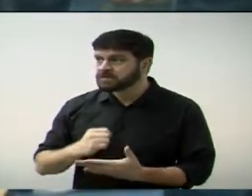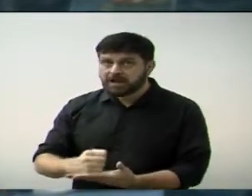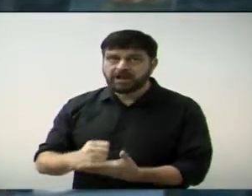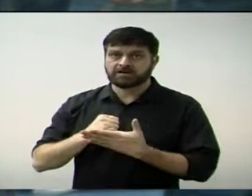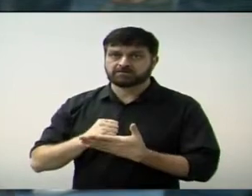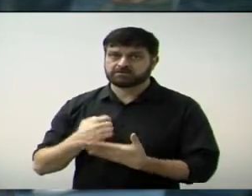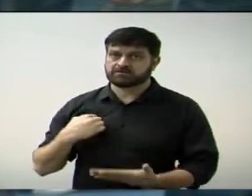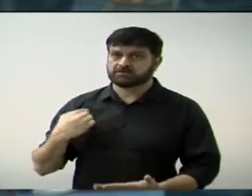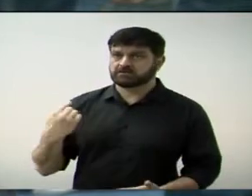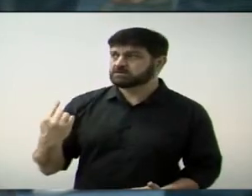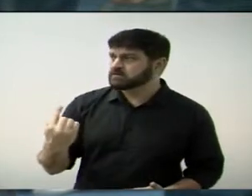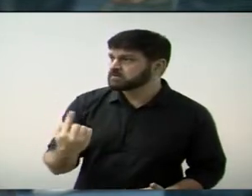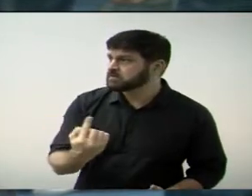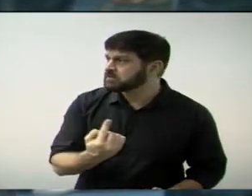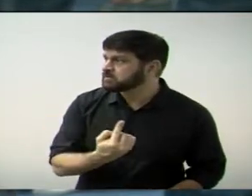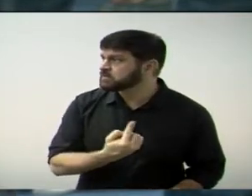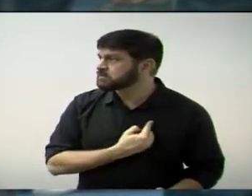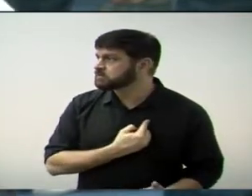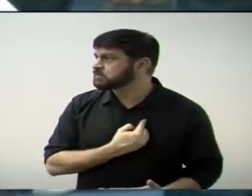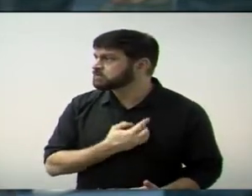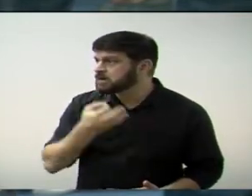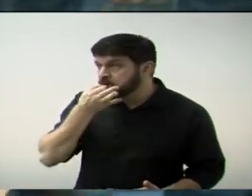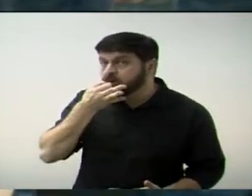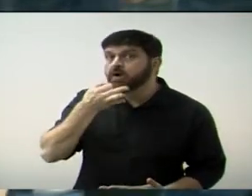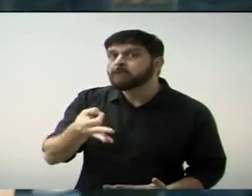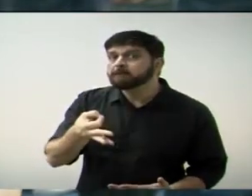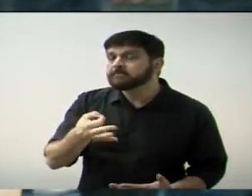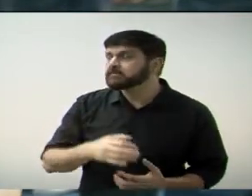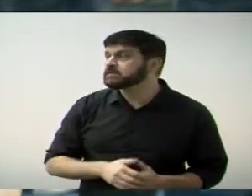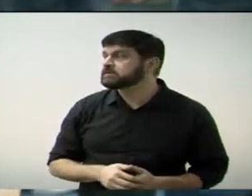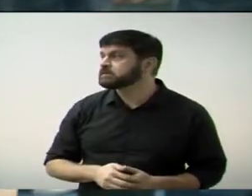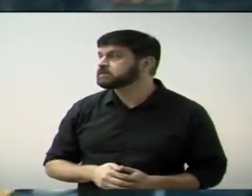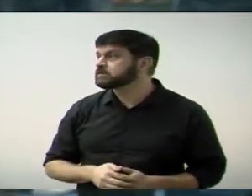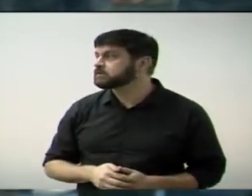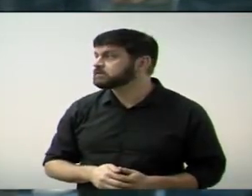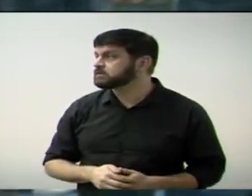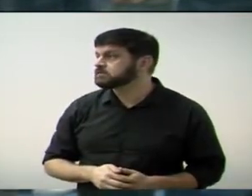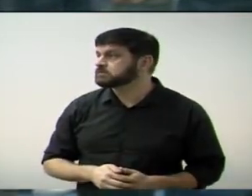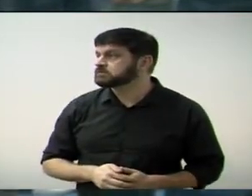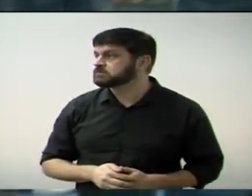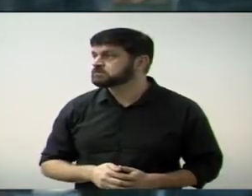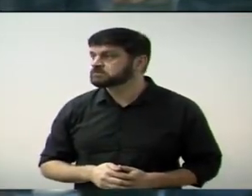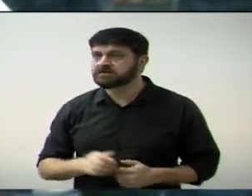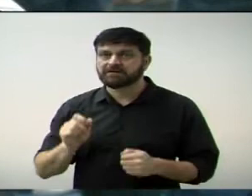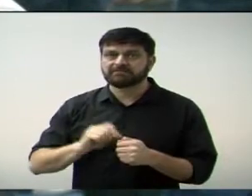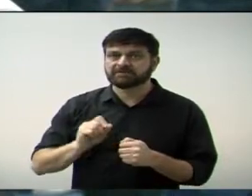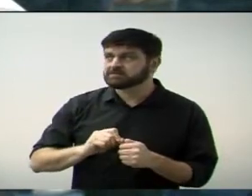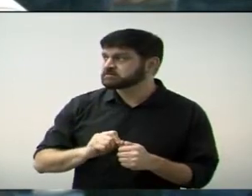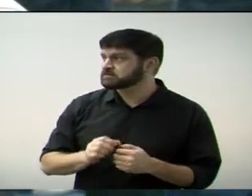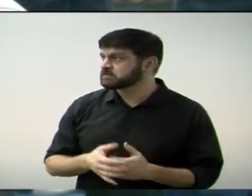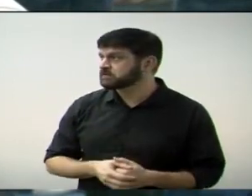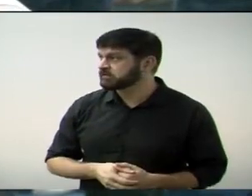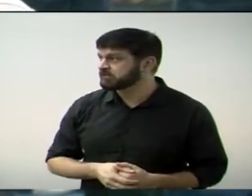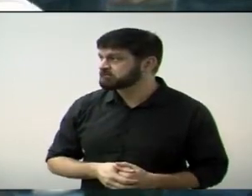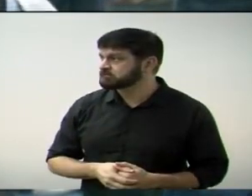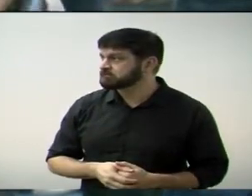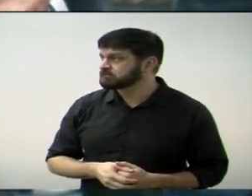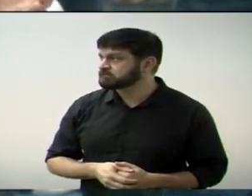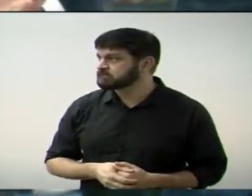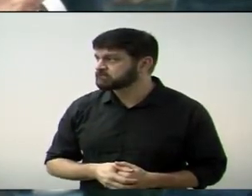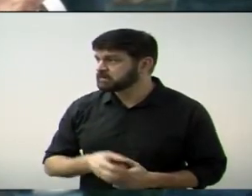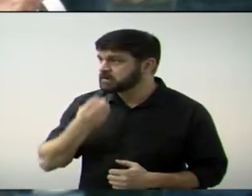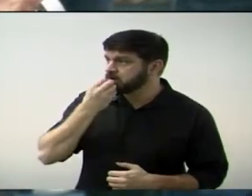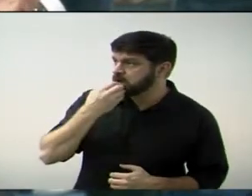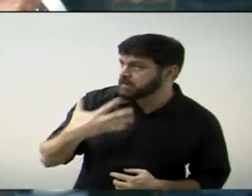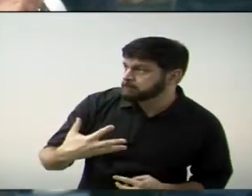para nós aqui sobre essa questão de diminuir a nota, se isso é... se acha bom